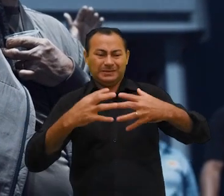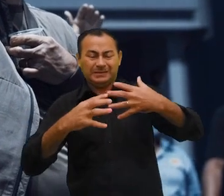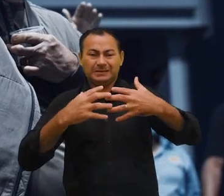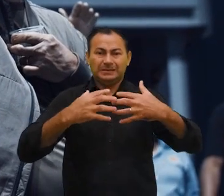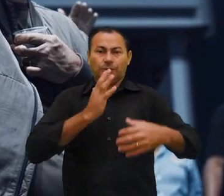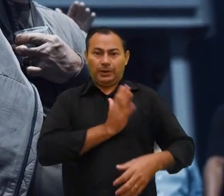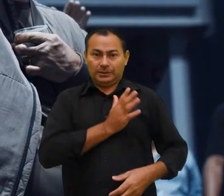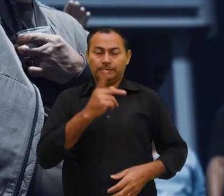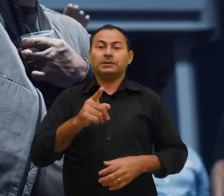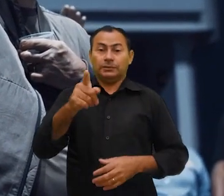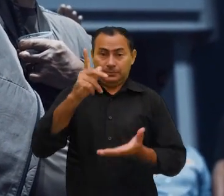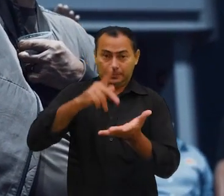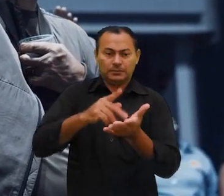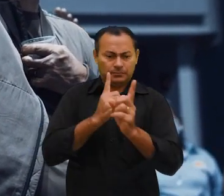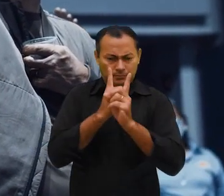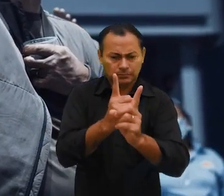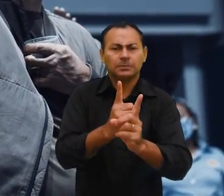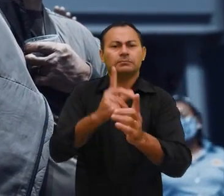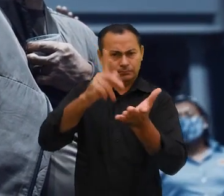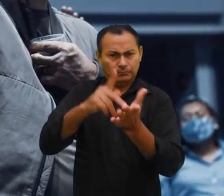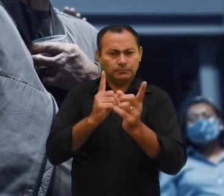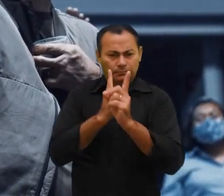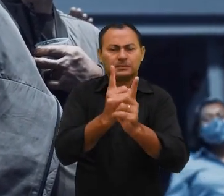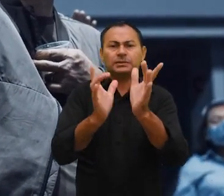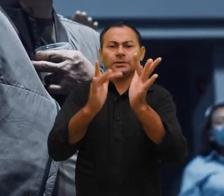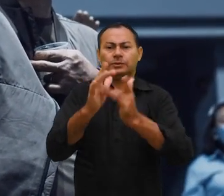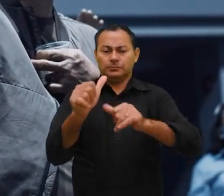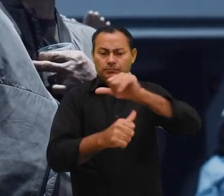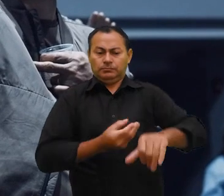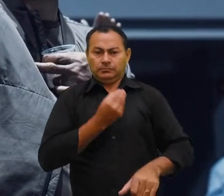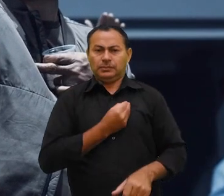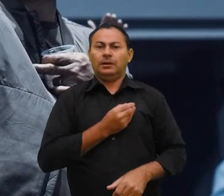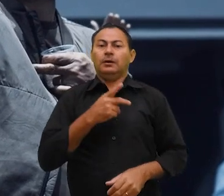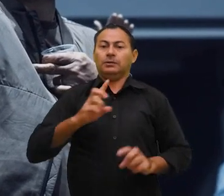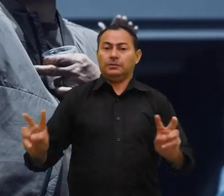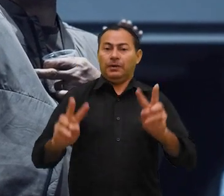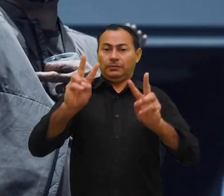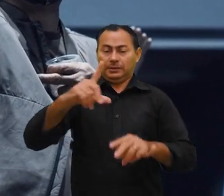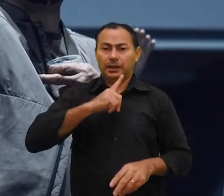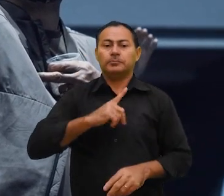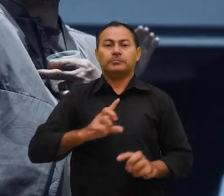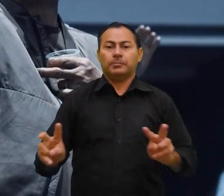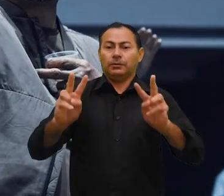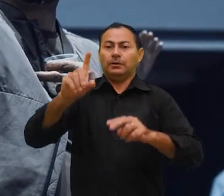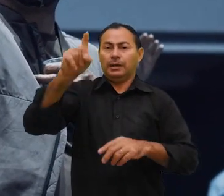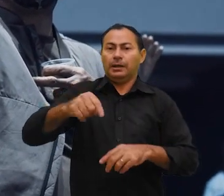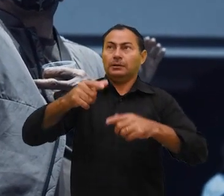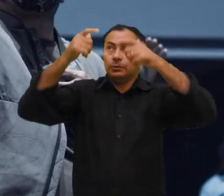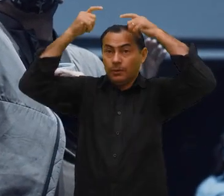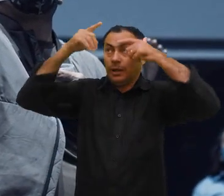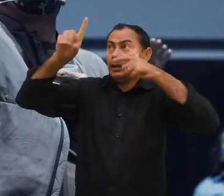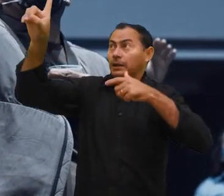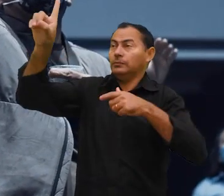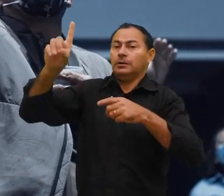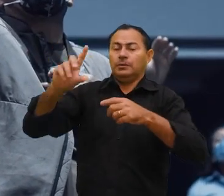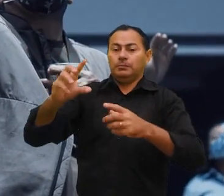coração, se você realmente é um discípulo de Jesus nascido de novo, os valores que você terá serão os valores do reino,